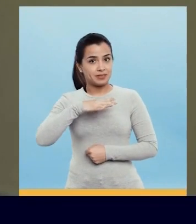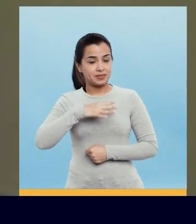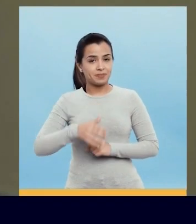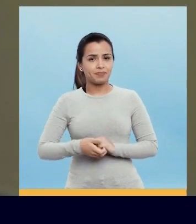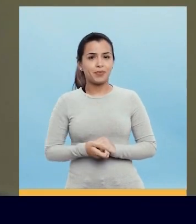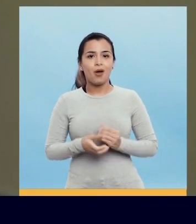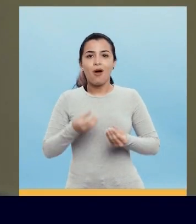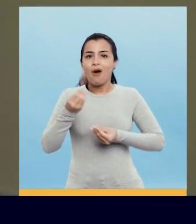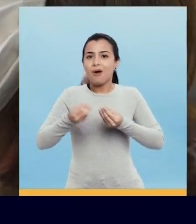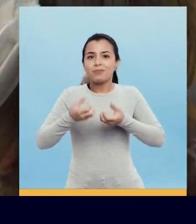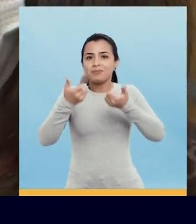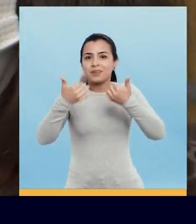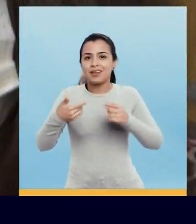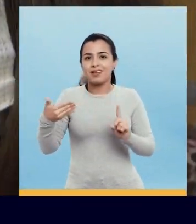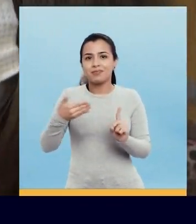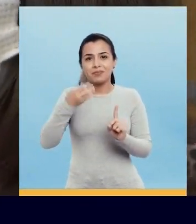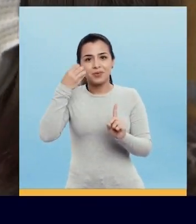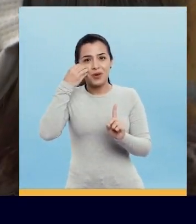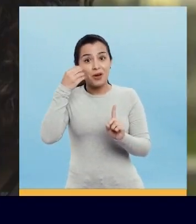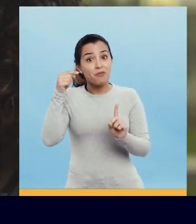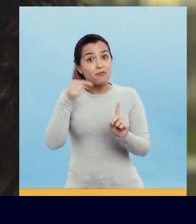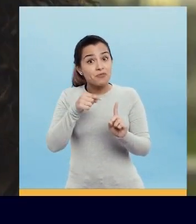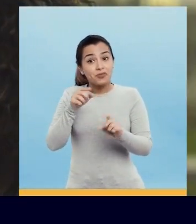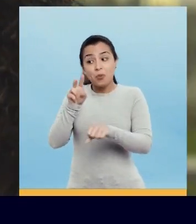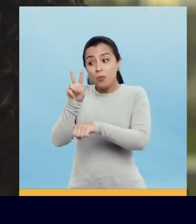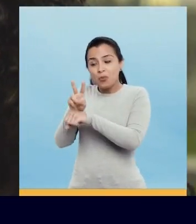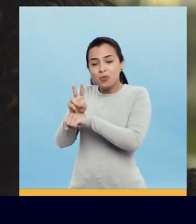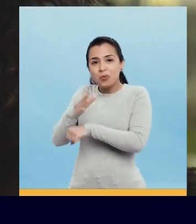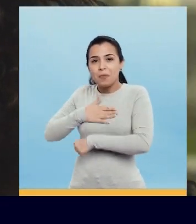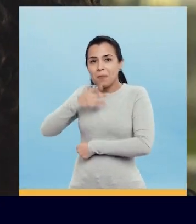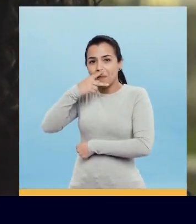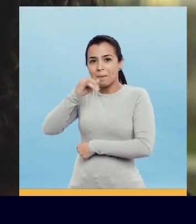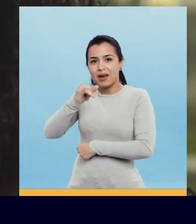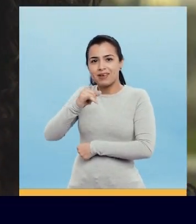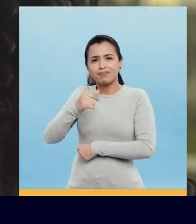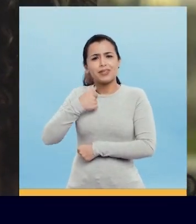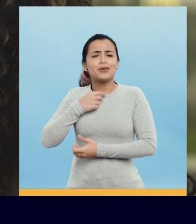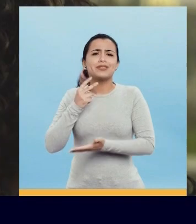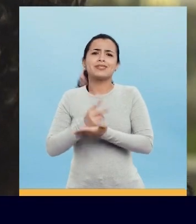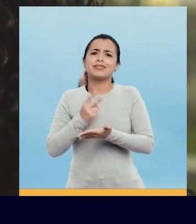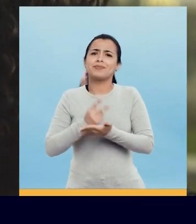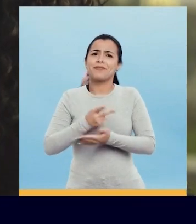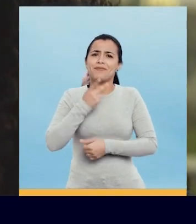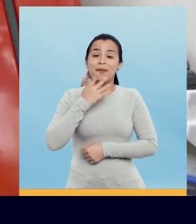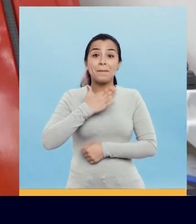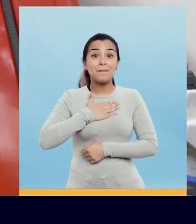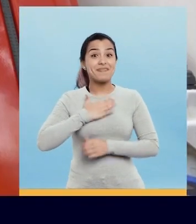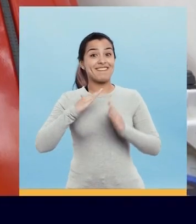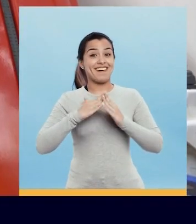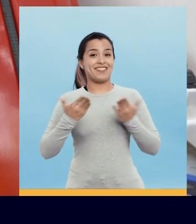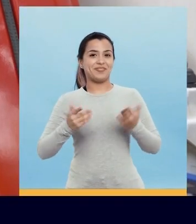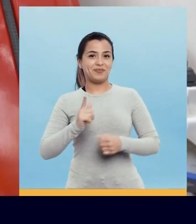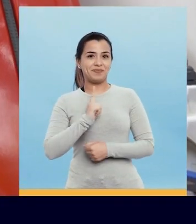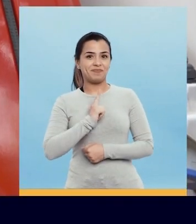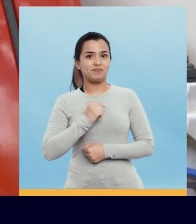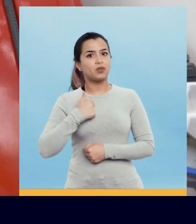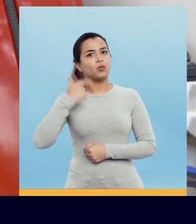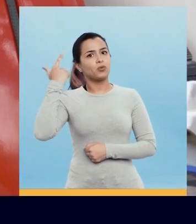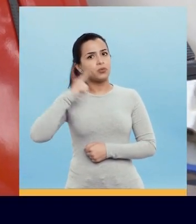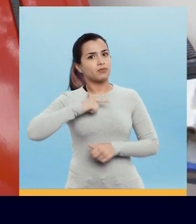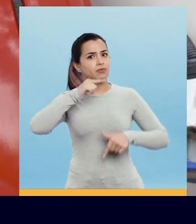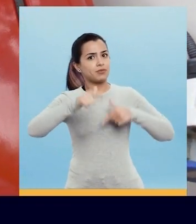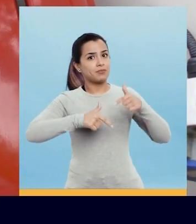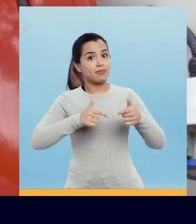falar do Bruno Cobras? Você cuidou do meu pai. Não vou me cansar de dizer isso nunca. Que agora eu tenho a minha casa. Consegui arrumar um emprego